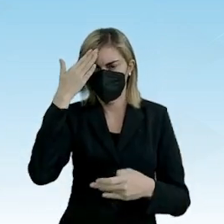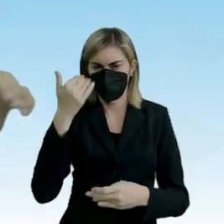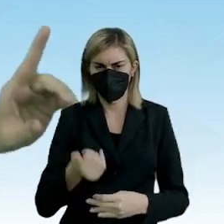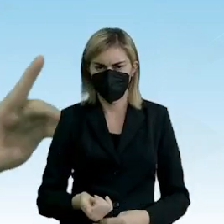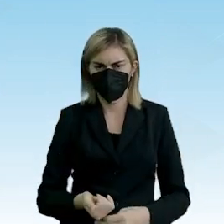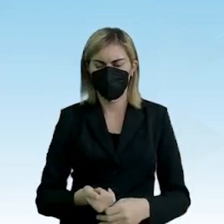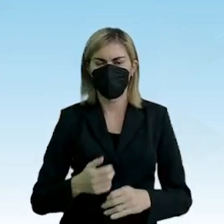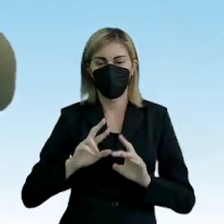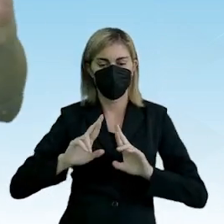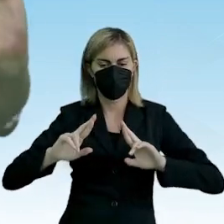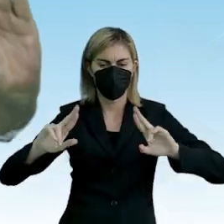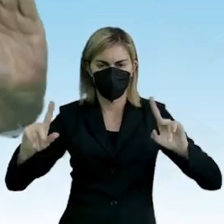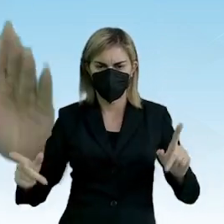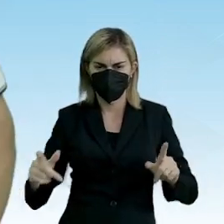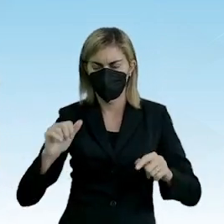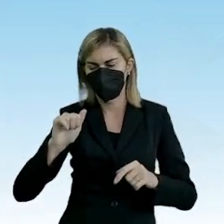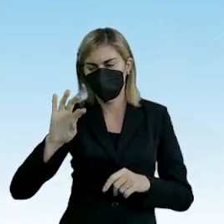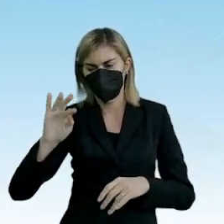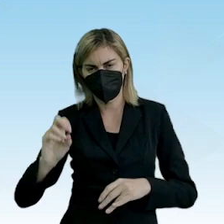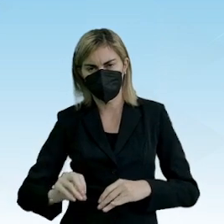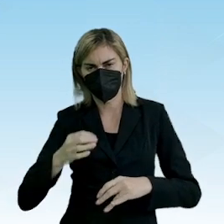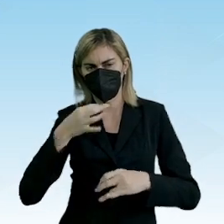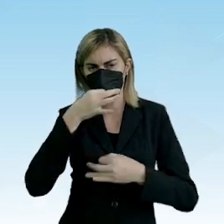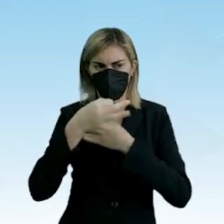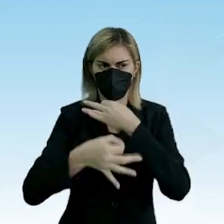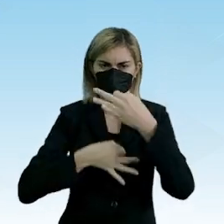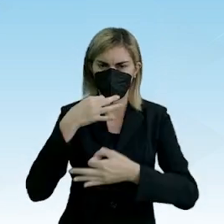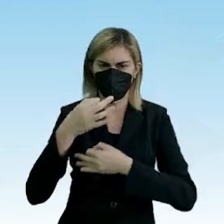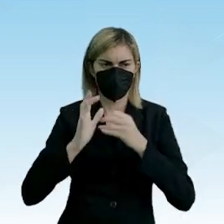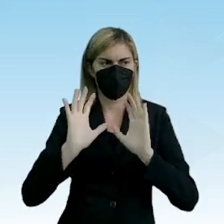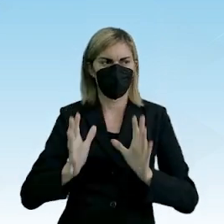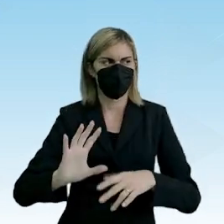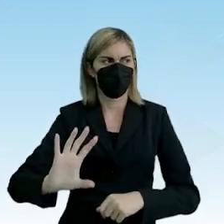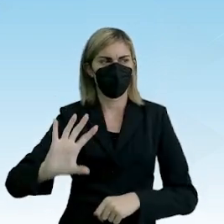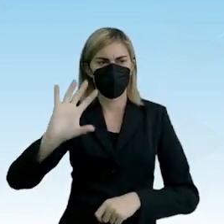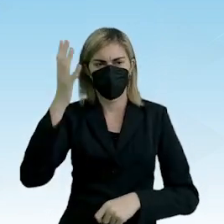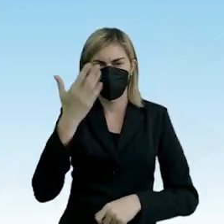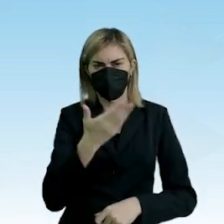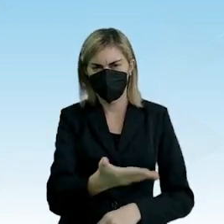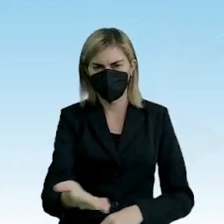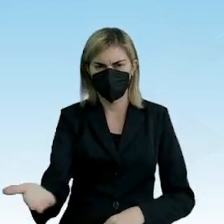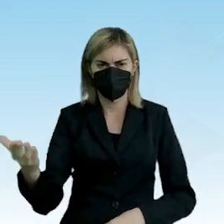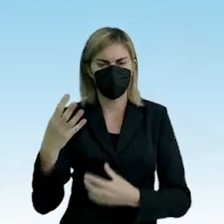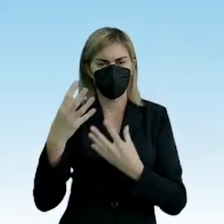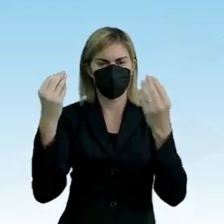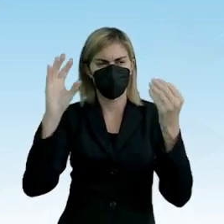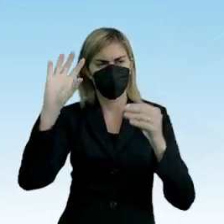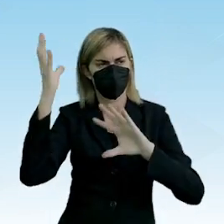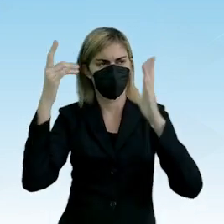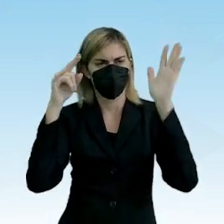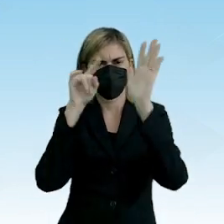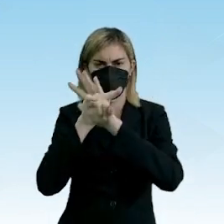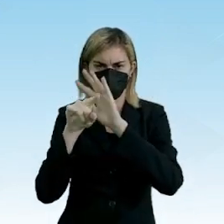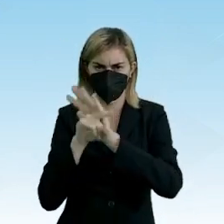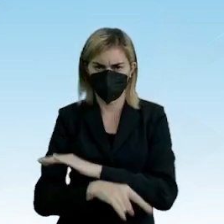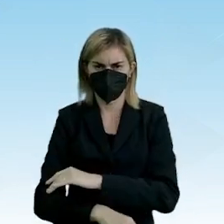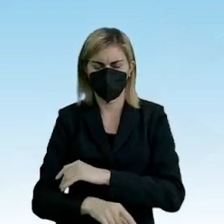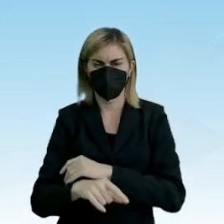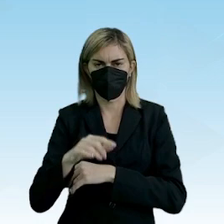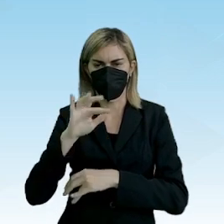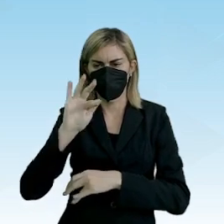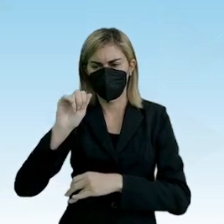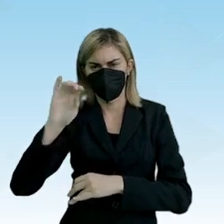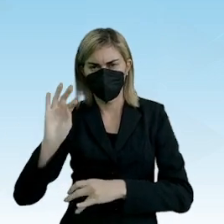a diferença entre um fato e uma opinião. Já aconteceu com vocês? Muitas vezes alguém pergunta, isso é um fato ou isso é uma